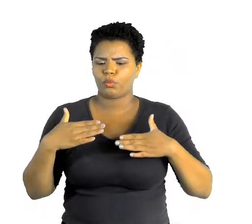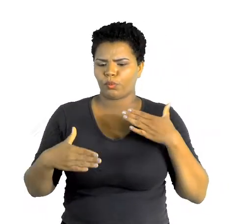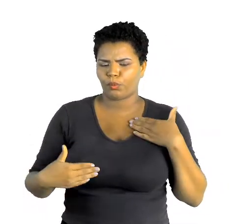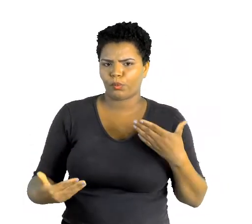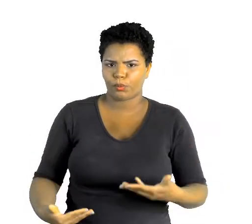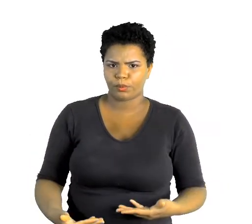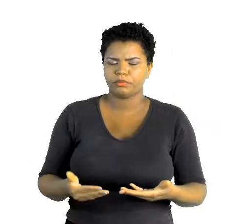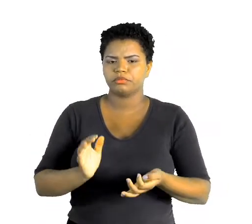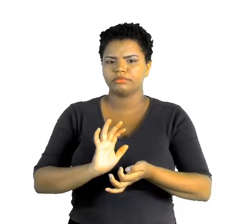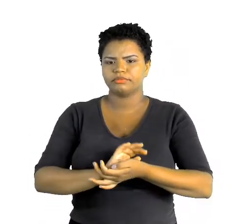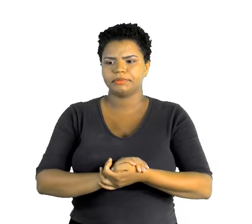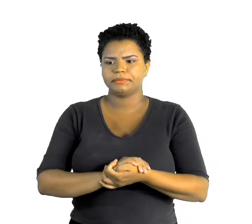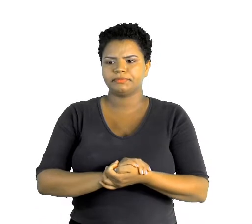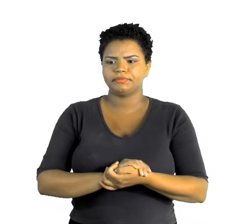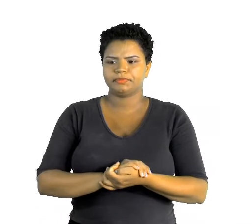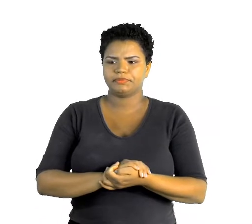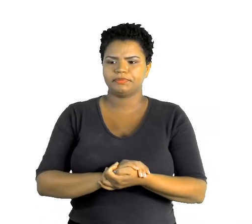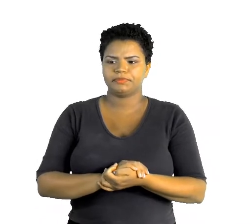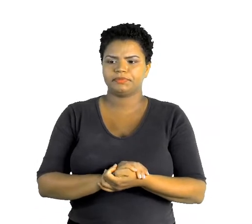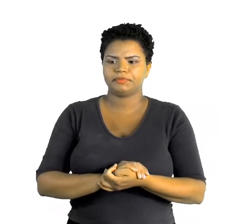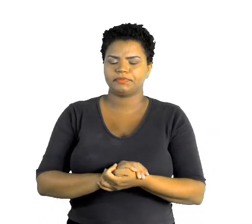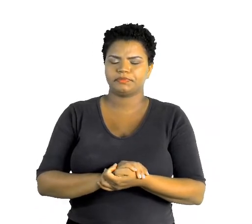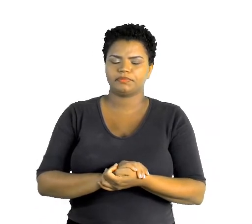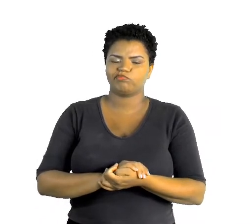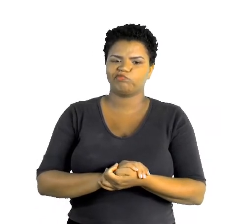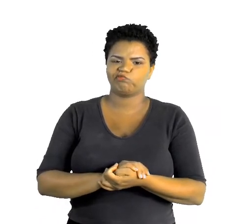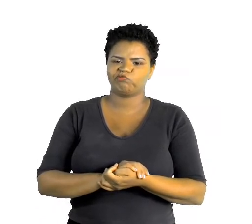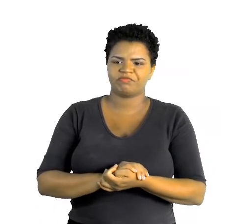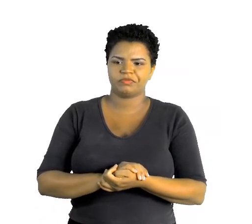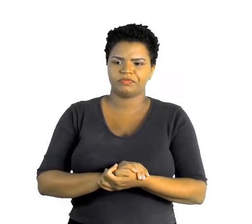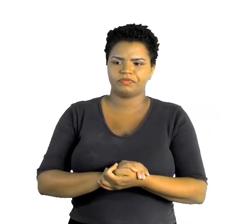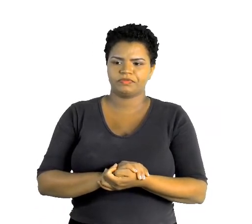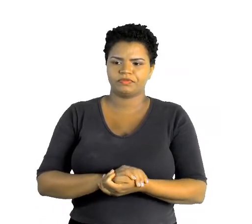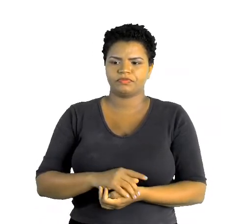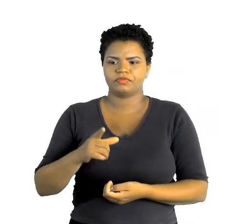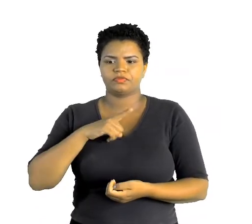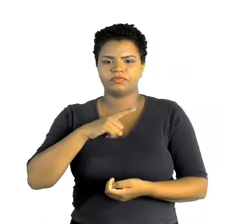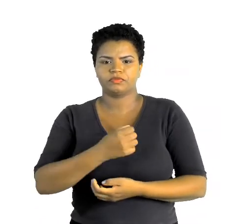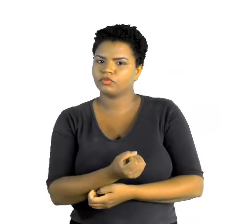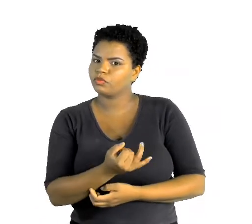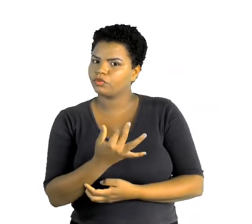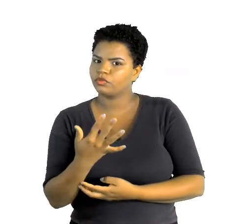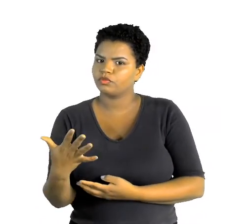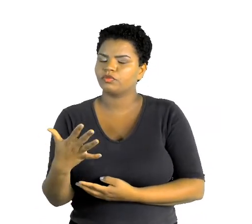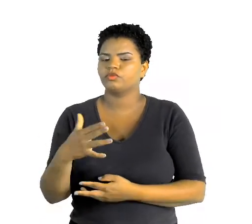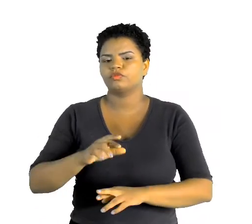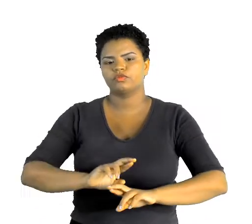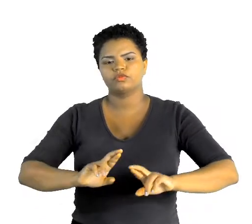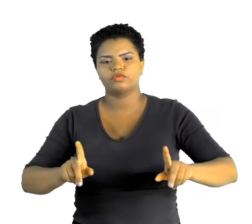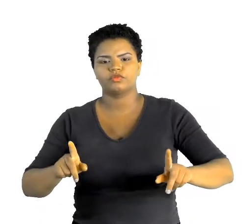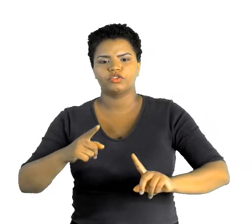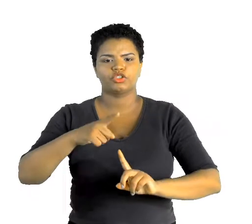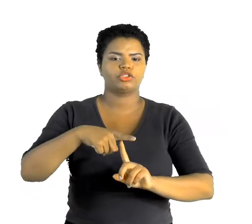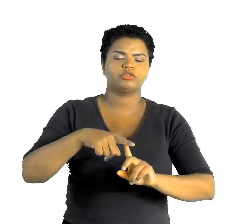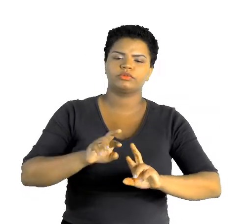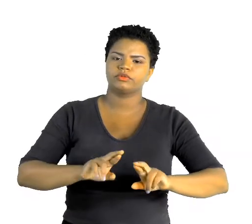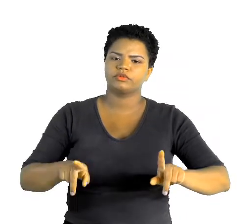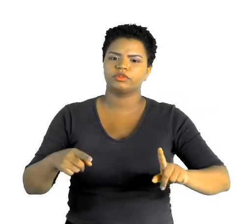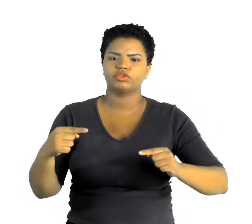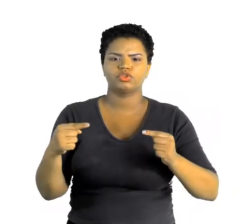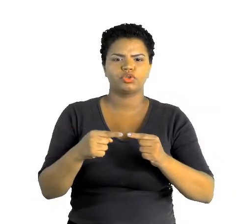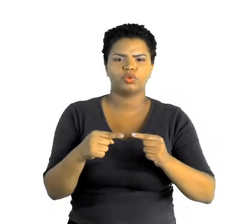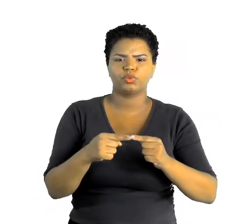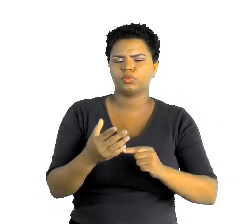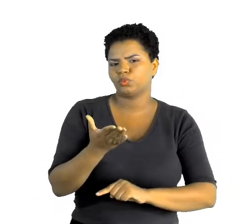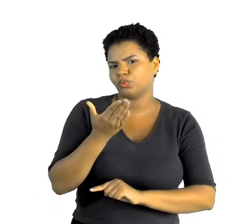E eles, então, possuem quantidades diferentes e tipos diferentes de acordo com o alimento